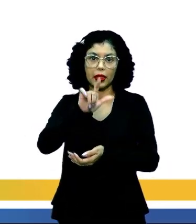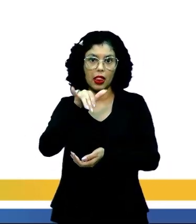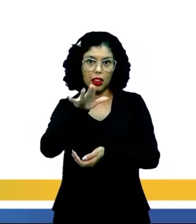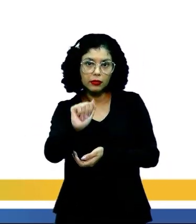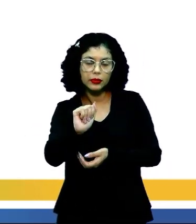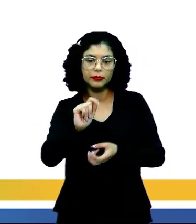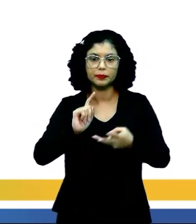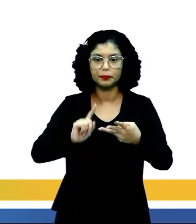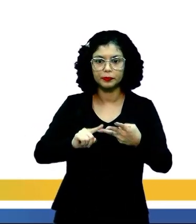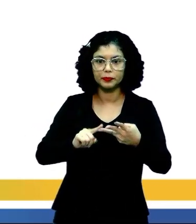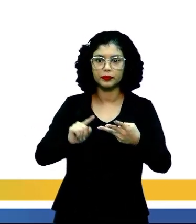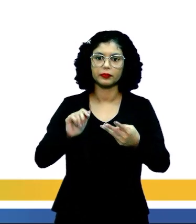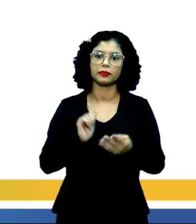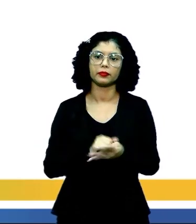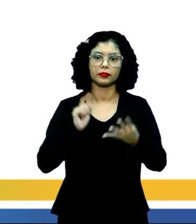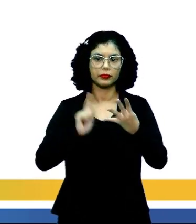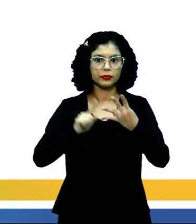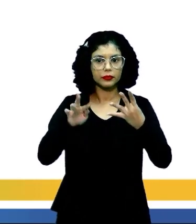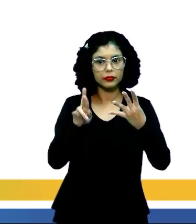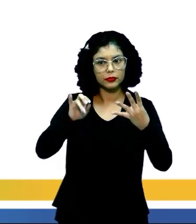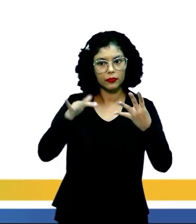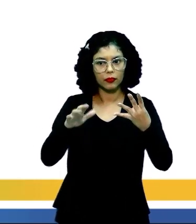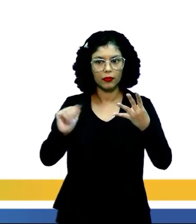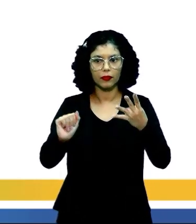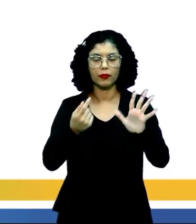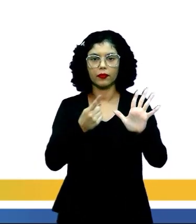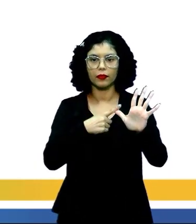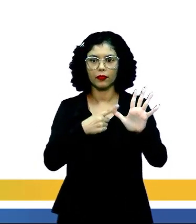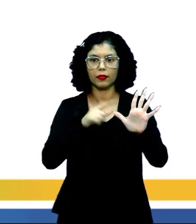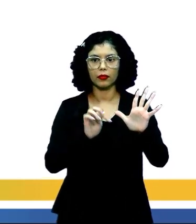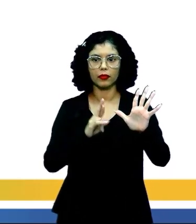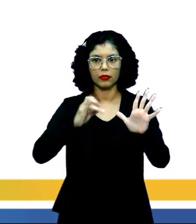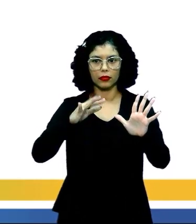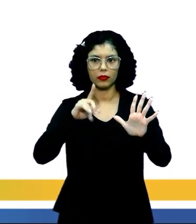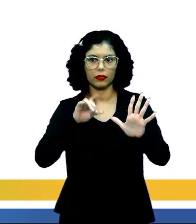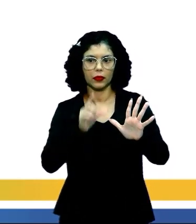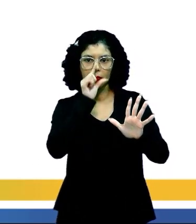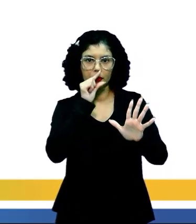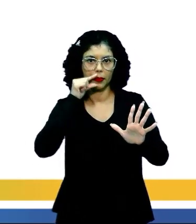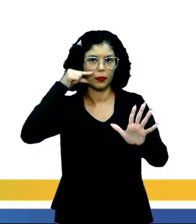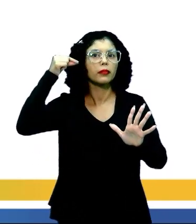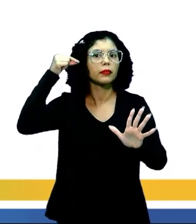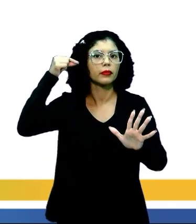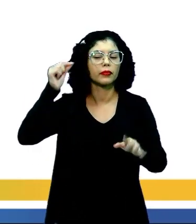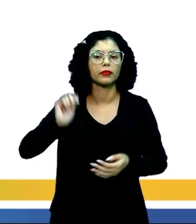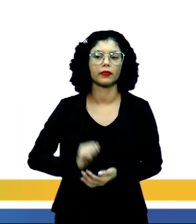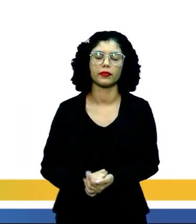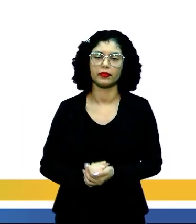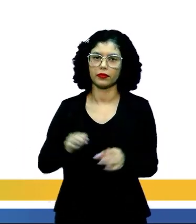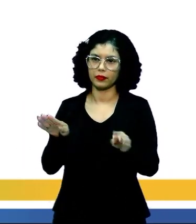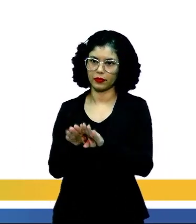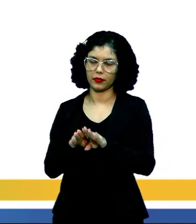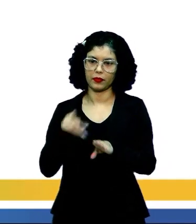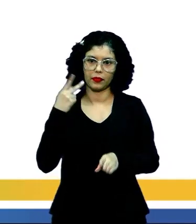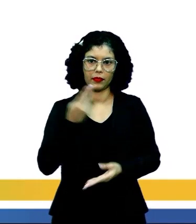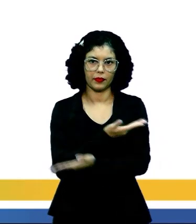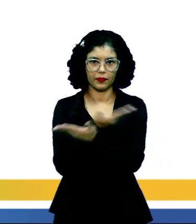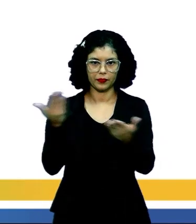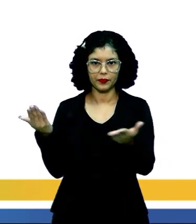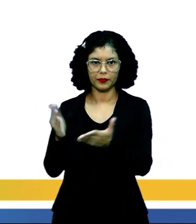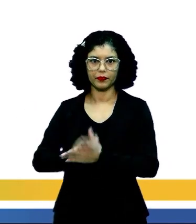Barreto, Graça Aranha e Euclides da Cunha, que escreveu aquela obra, Os Sertões, que eu comentei com vocês.